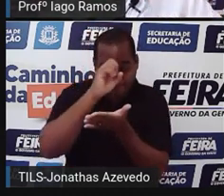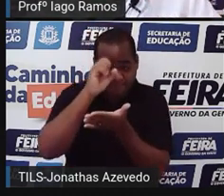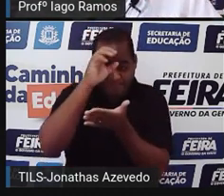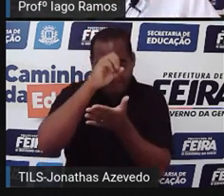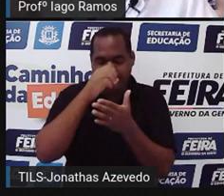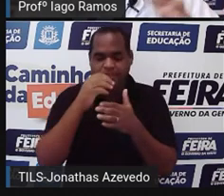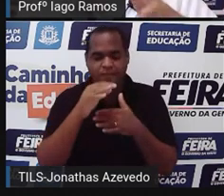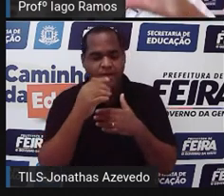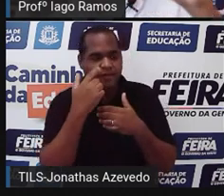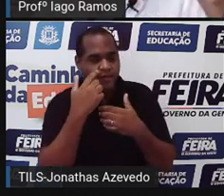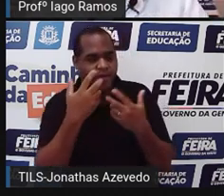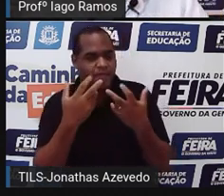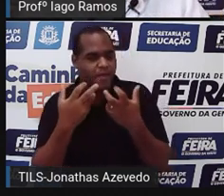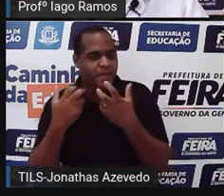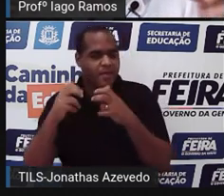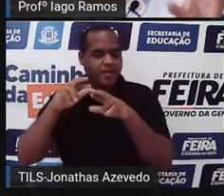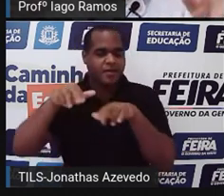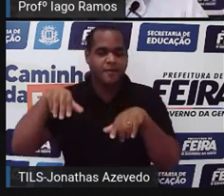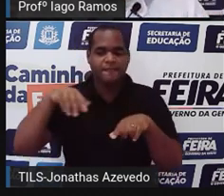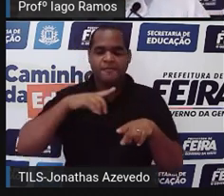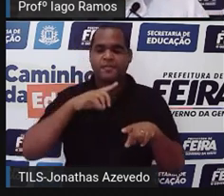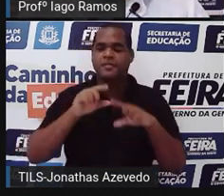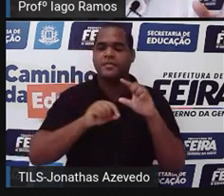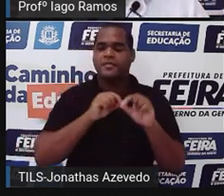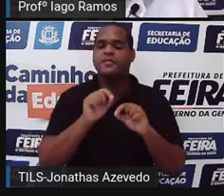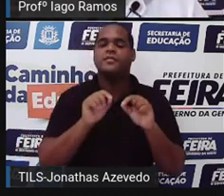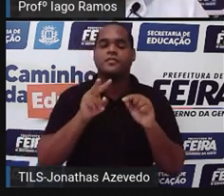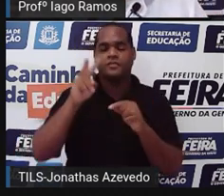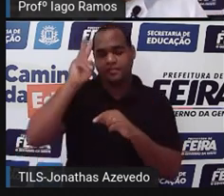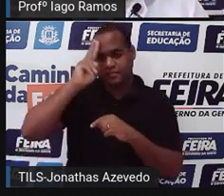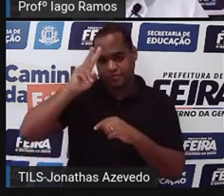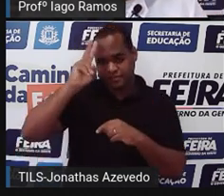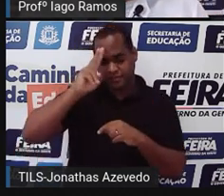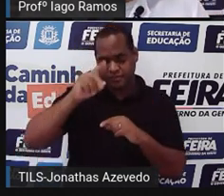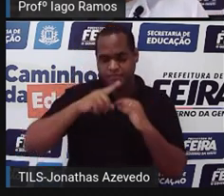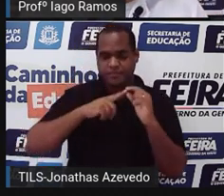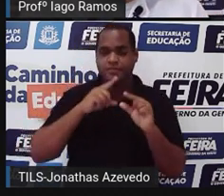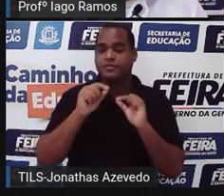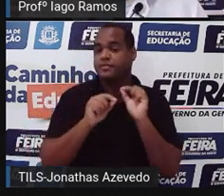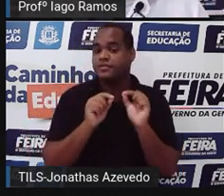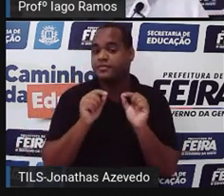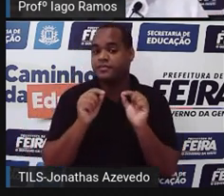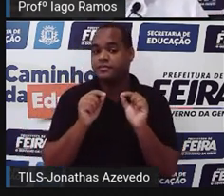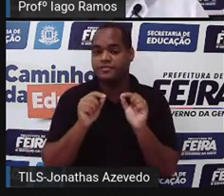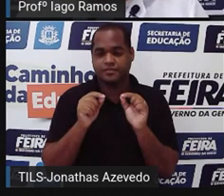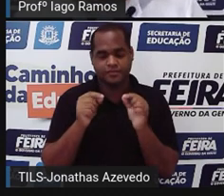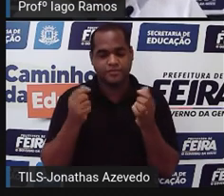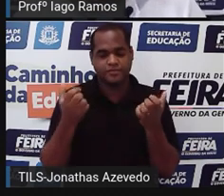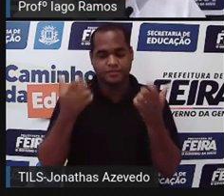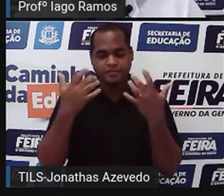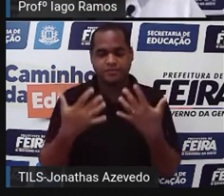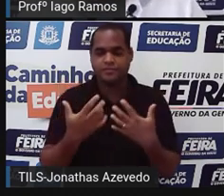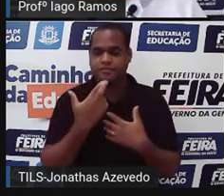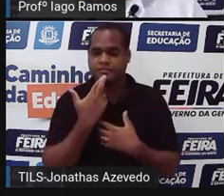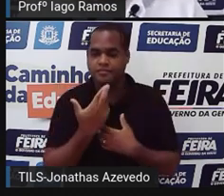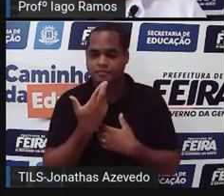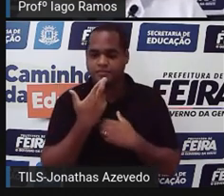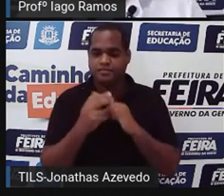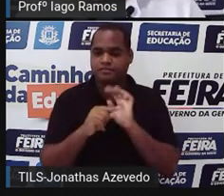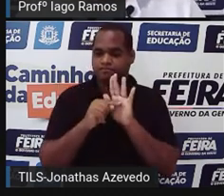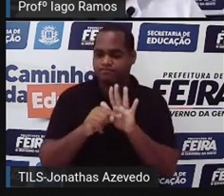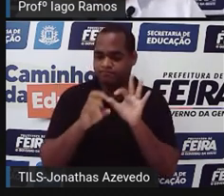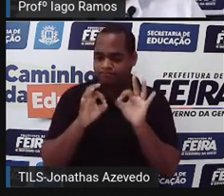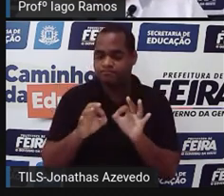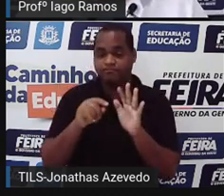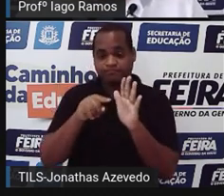acabou de ver, do que a gente acabou de lembrar, o quanto você entendeu. E aí, para responder essa pergunta, a gente